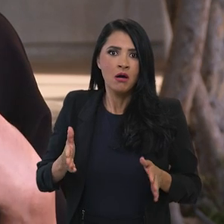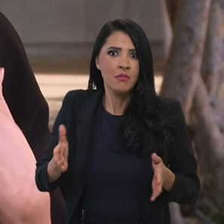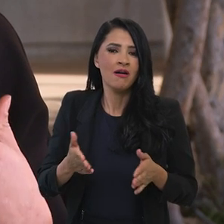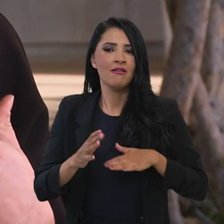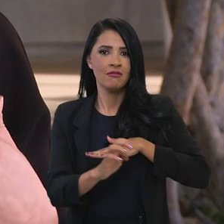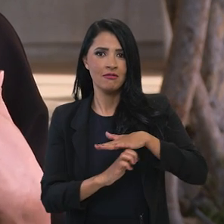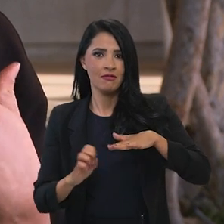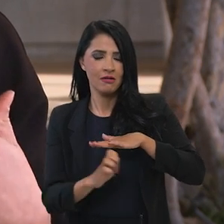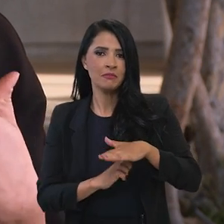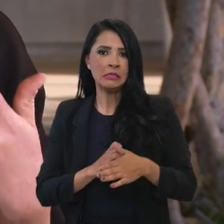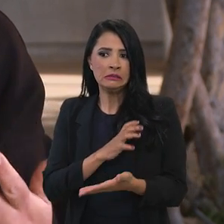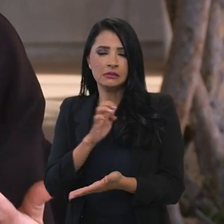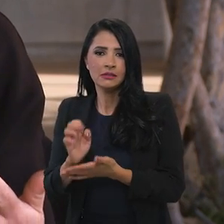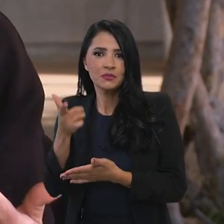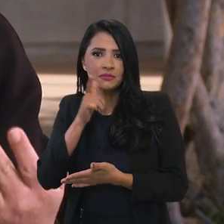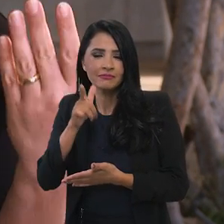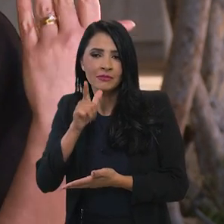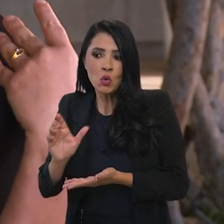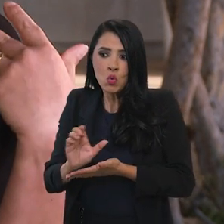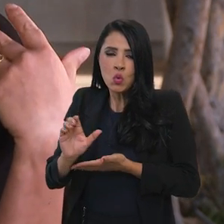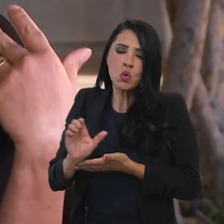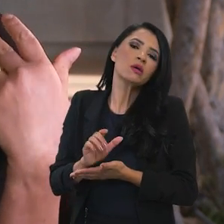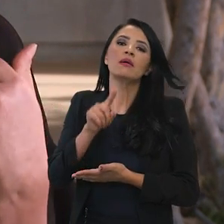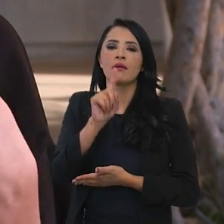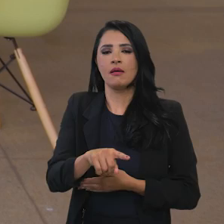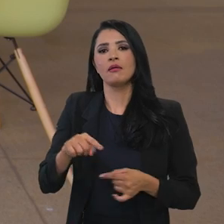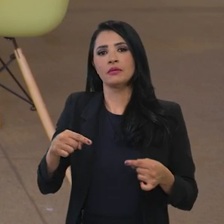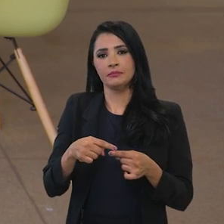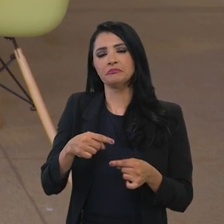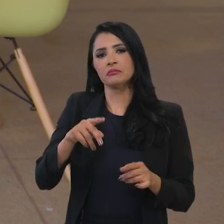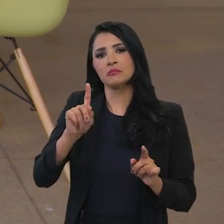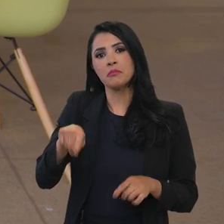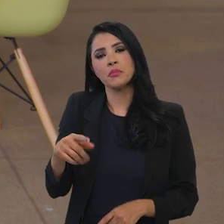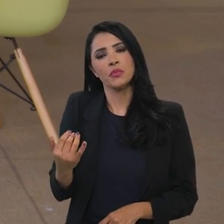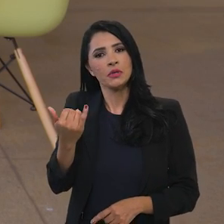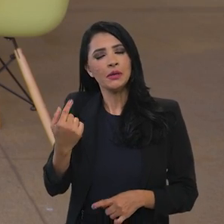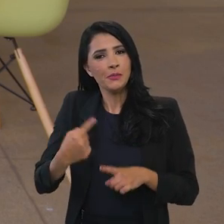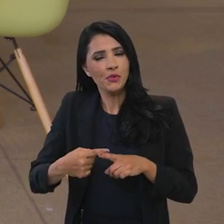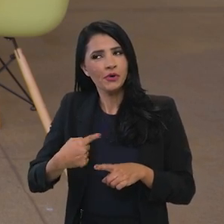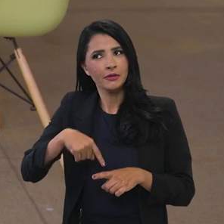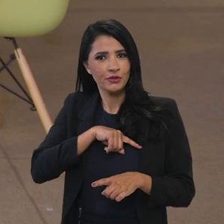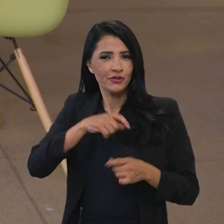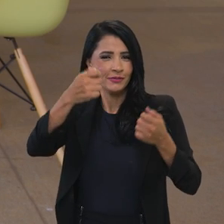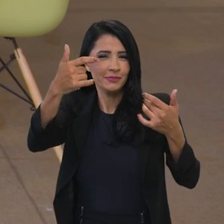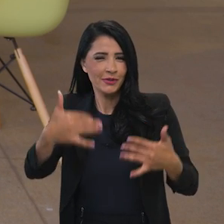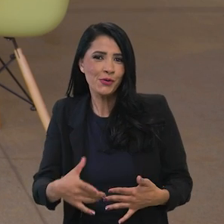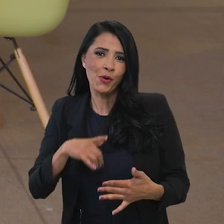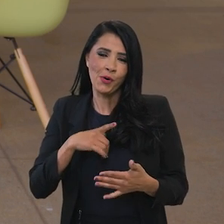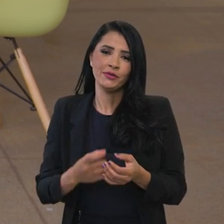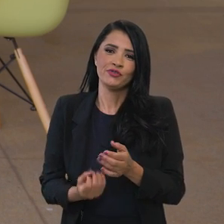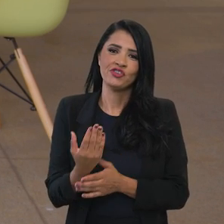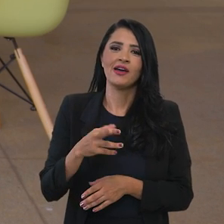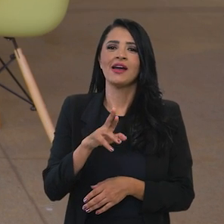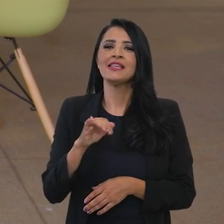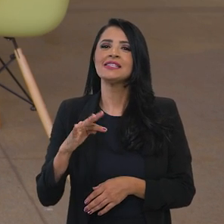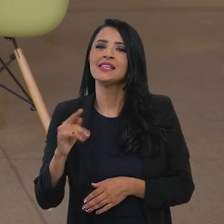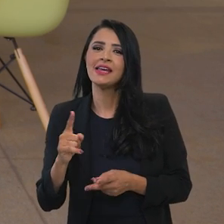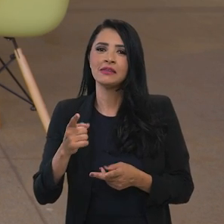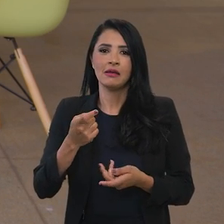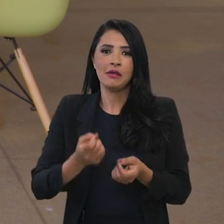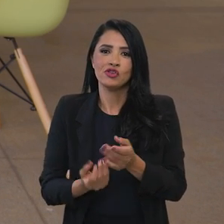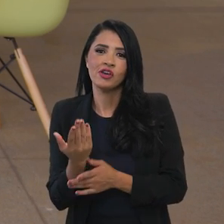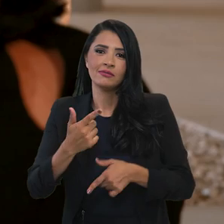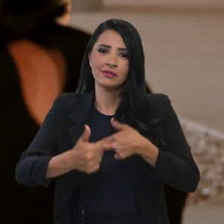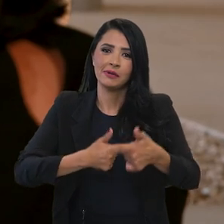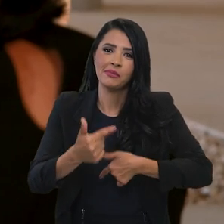emprego, faz com que benefícios econômicos do mercado externo cheguem a mais pessoas do Brasil adentro. O que que ainda é